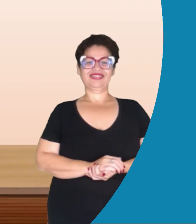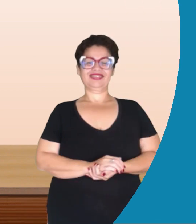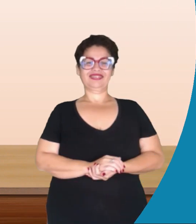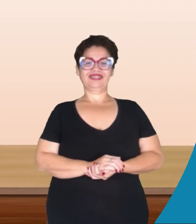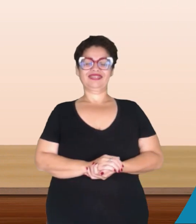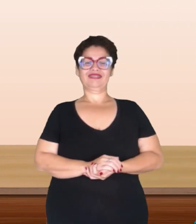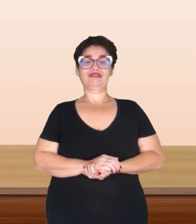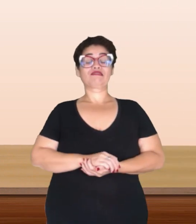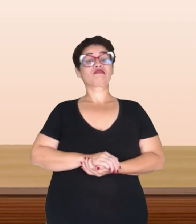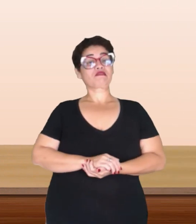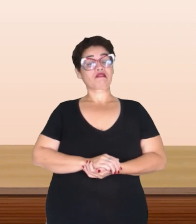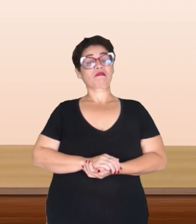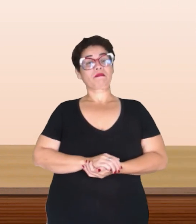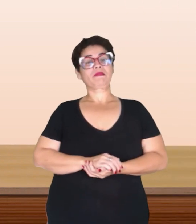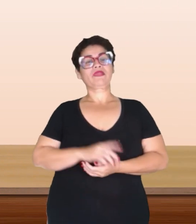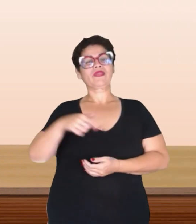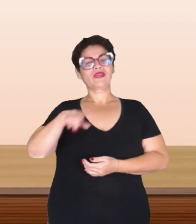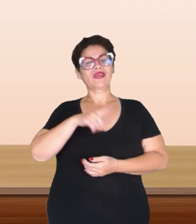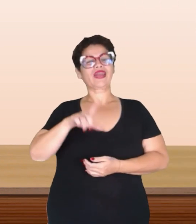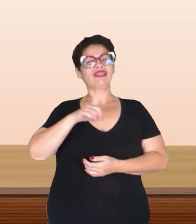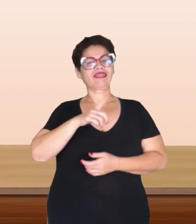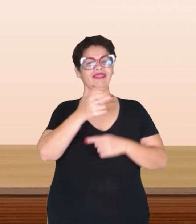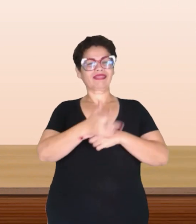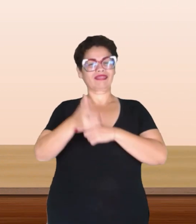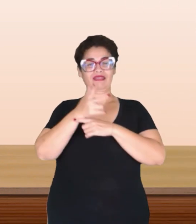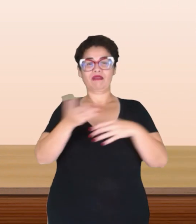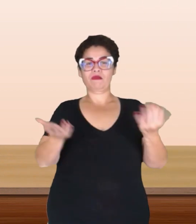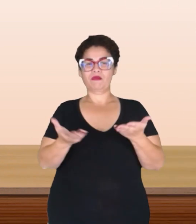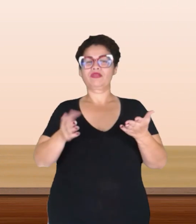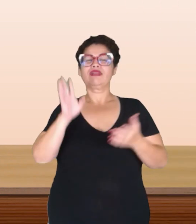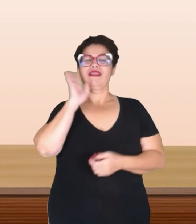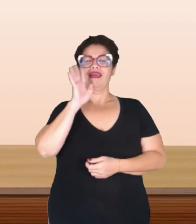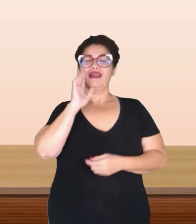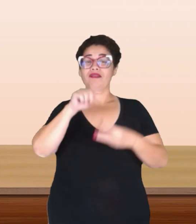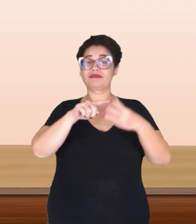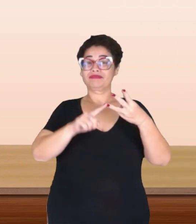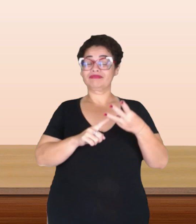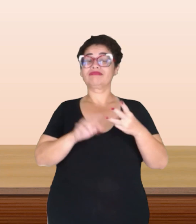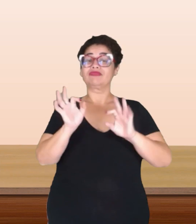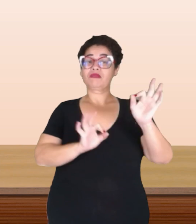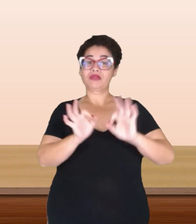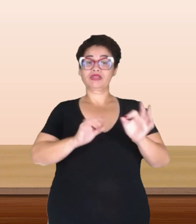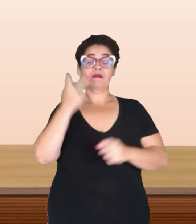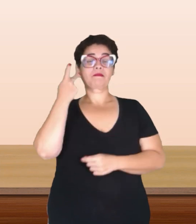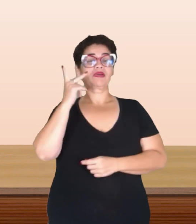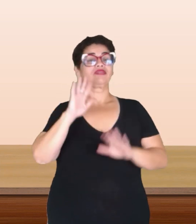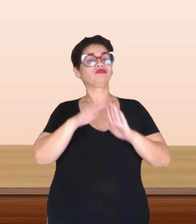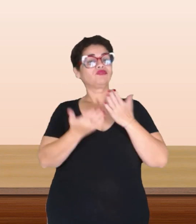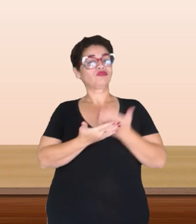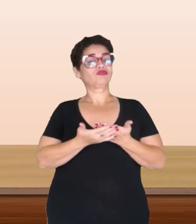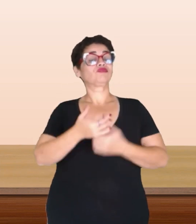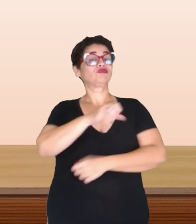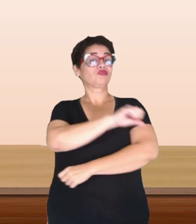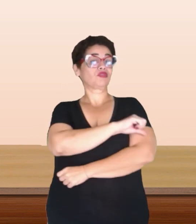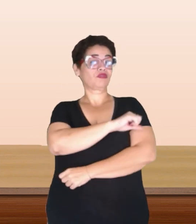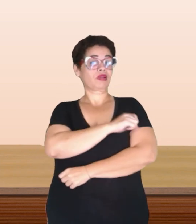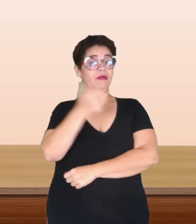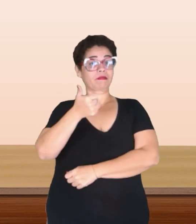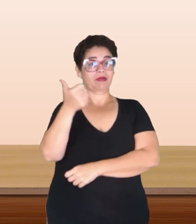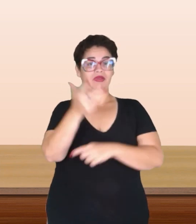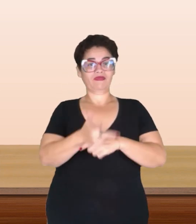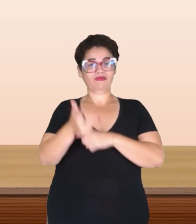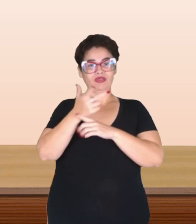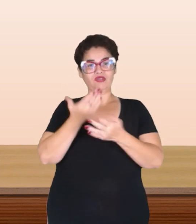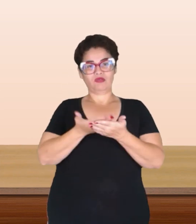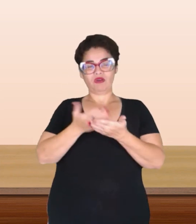O MEN 10 de hoje traz três vídeos bem legais de matemática elaborados para estudantes do nono ano. A primeira vídeo